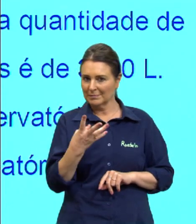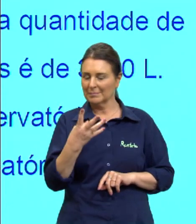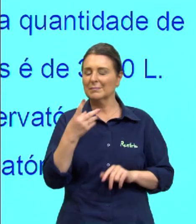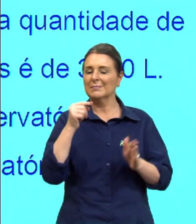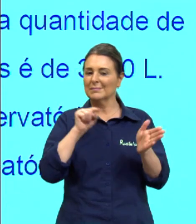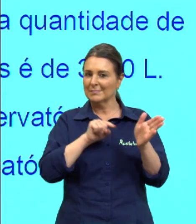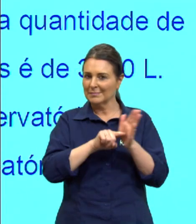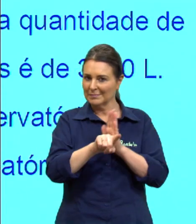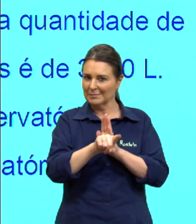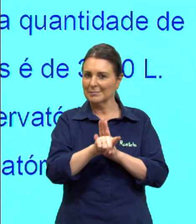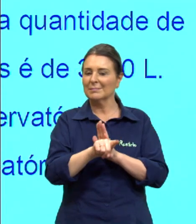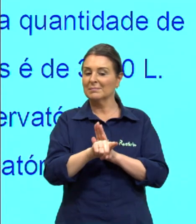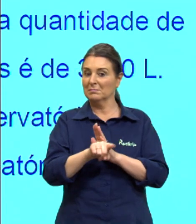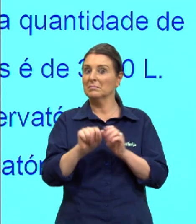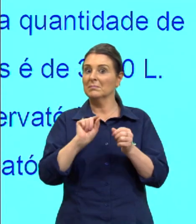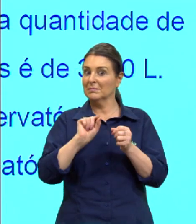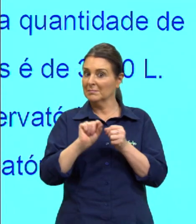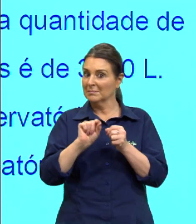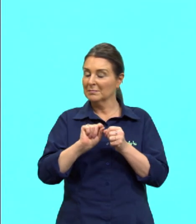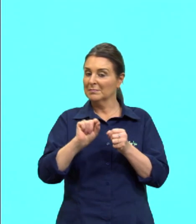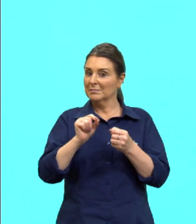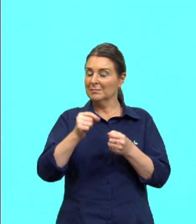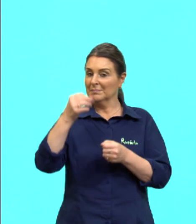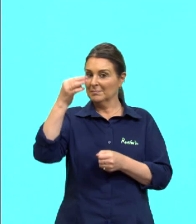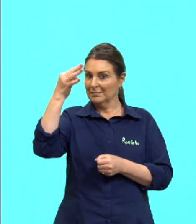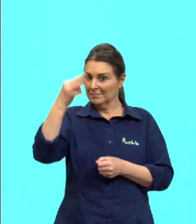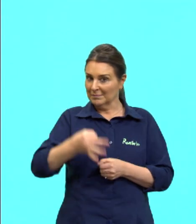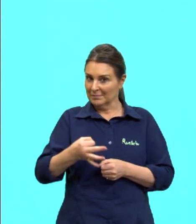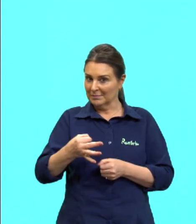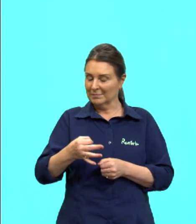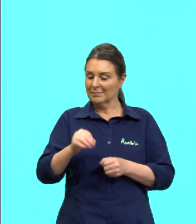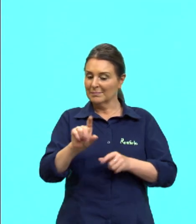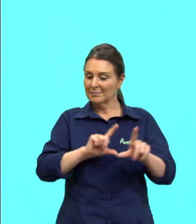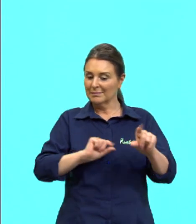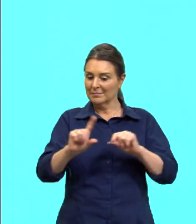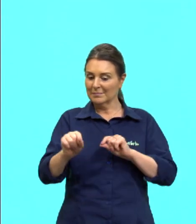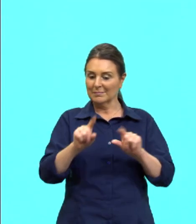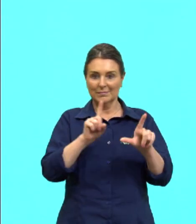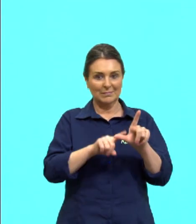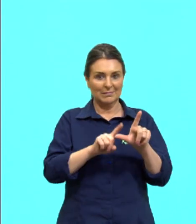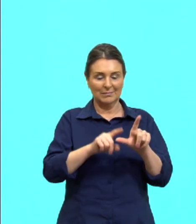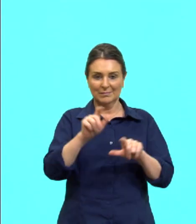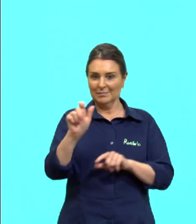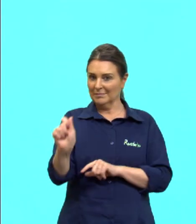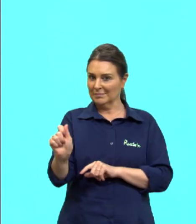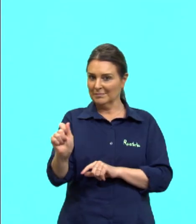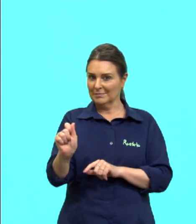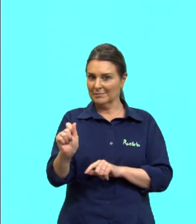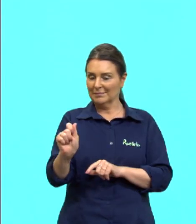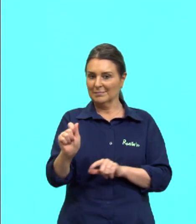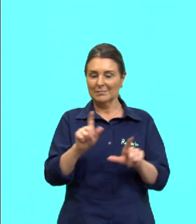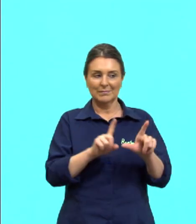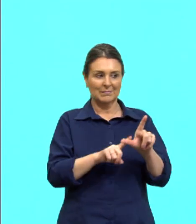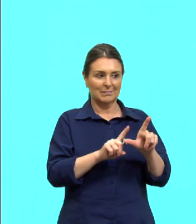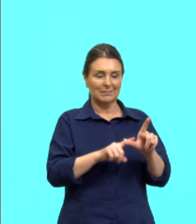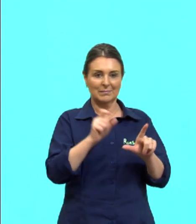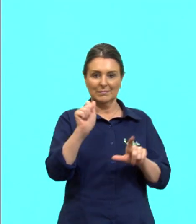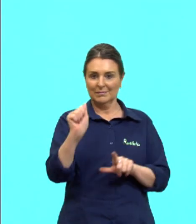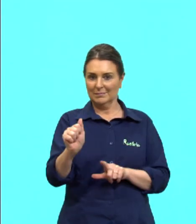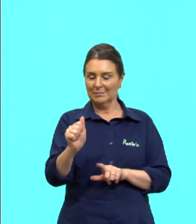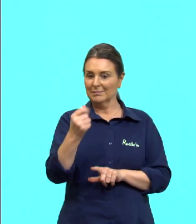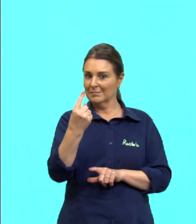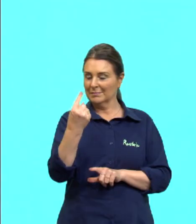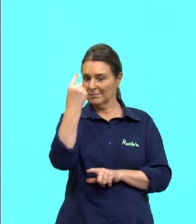questão e acertar o resultado lá da escolha da letra A. Certo? Então, a letra A, uma hora,